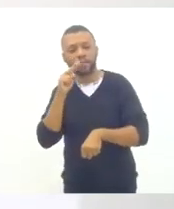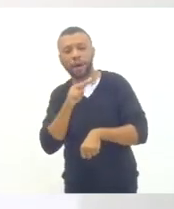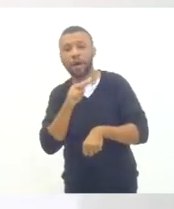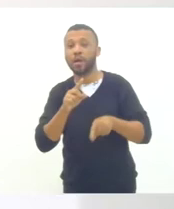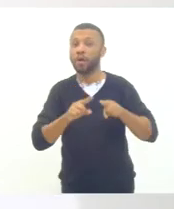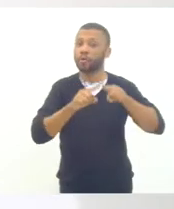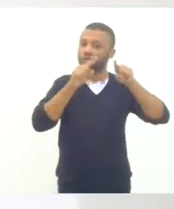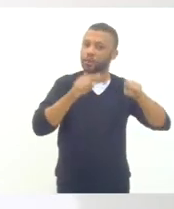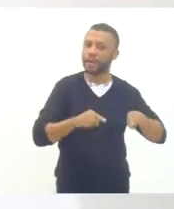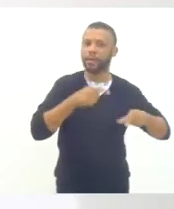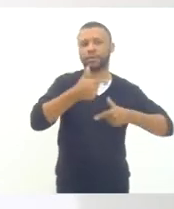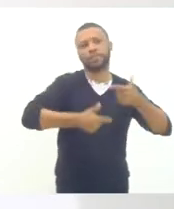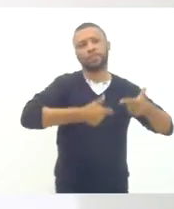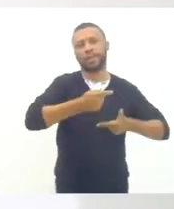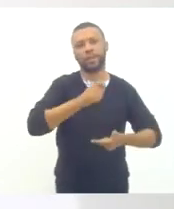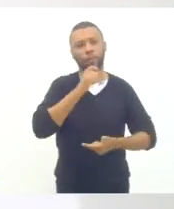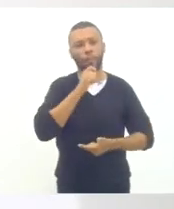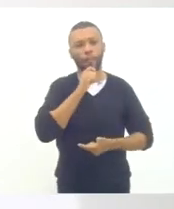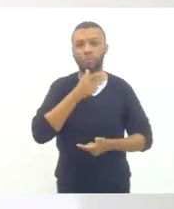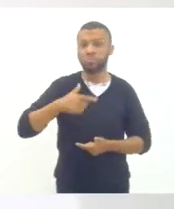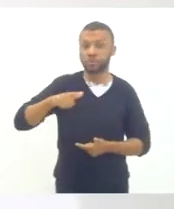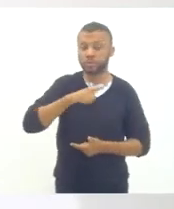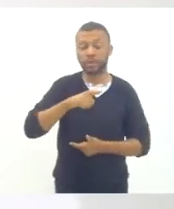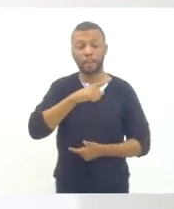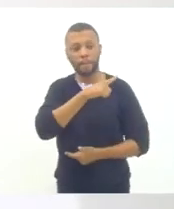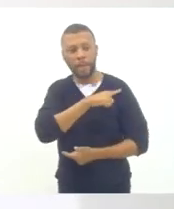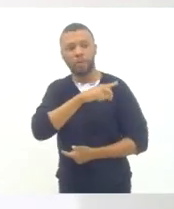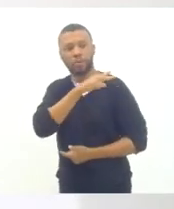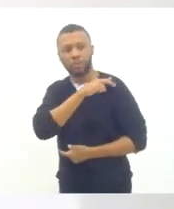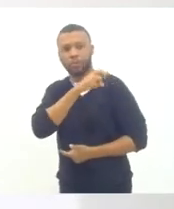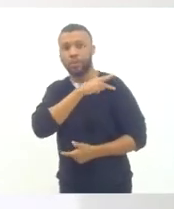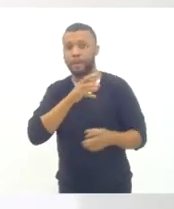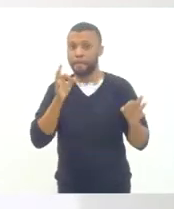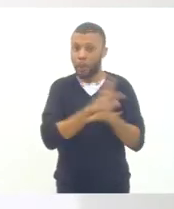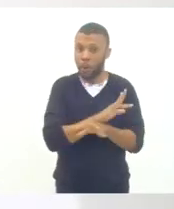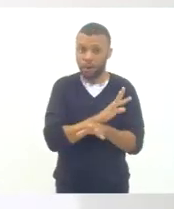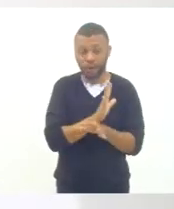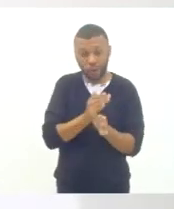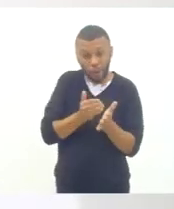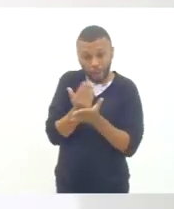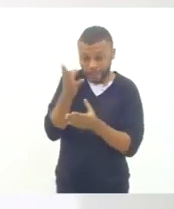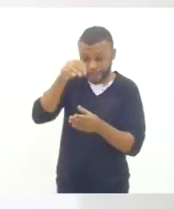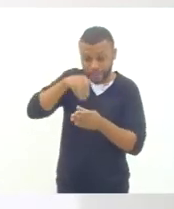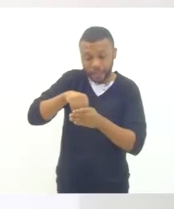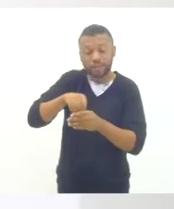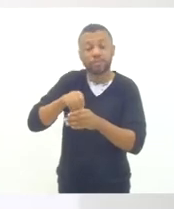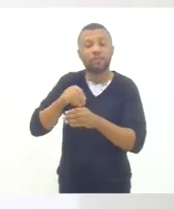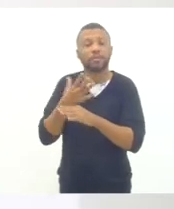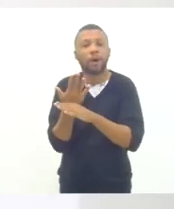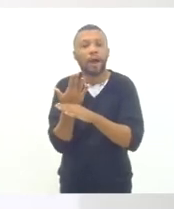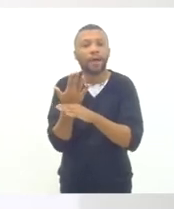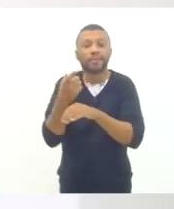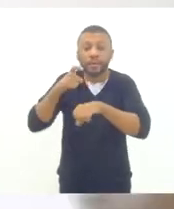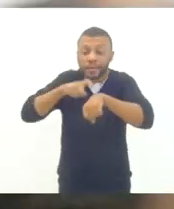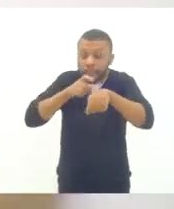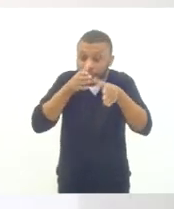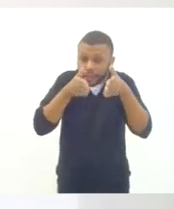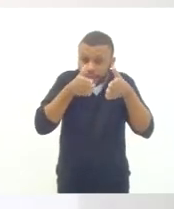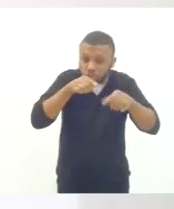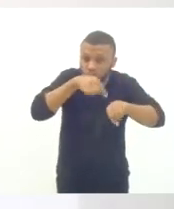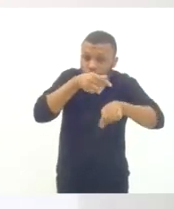médio, eles começam a fazer um curso dentro da universidade, no seu horário de trabalho, para não perder